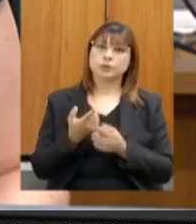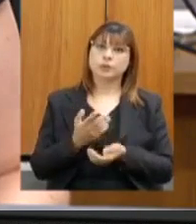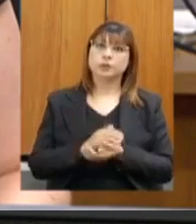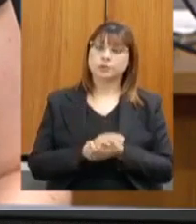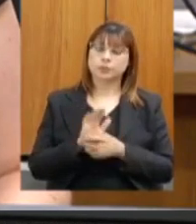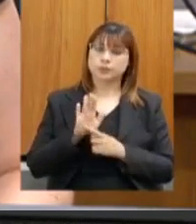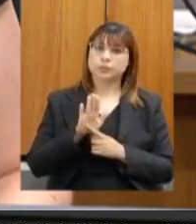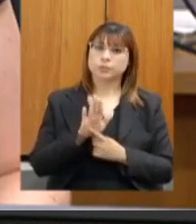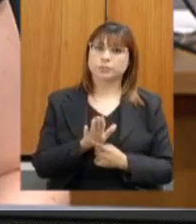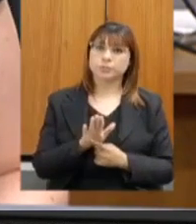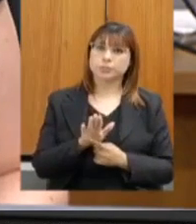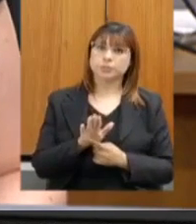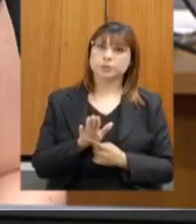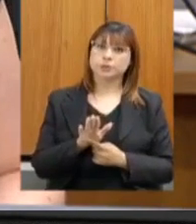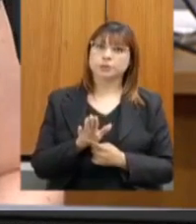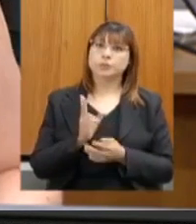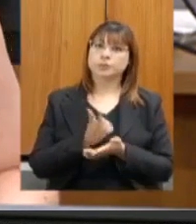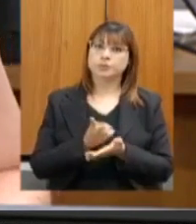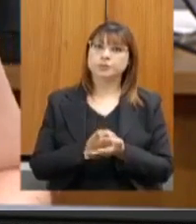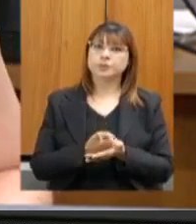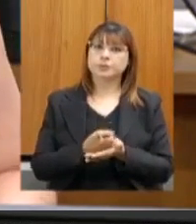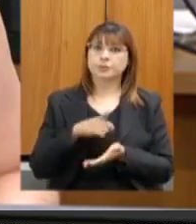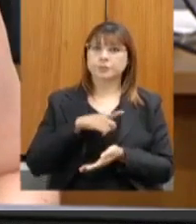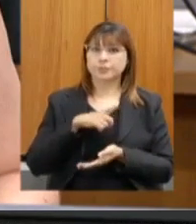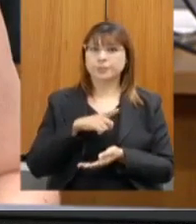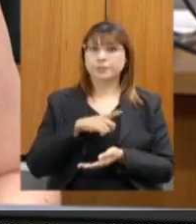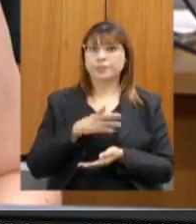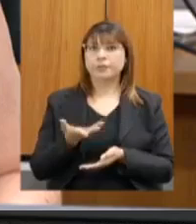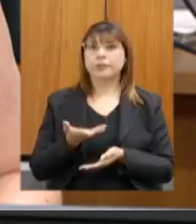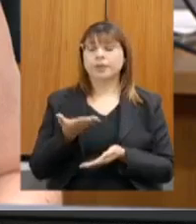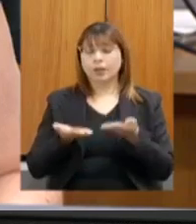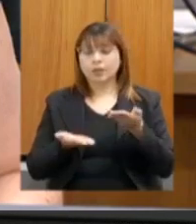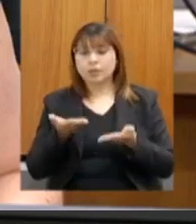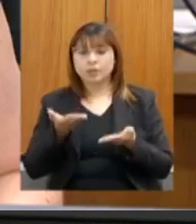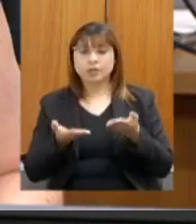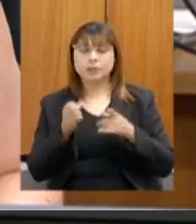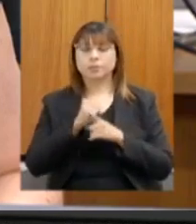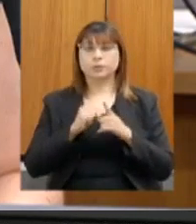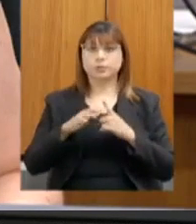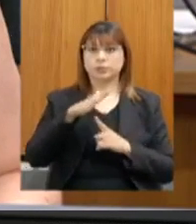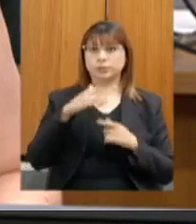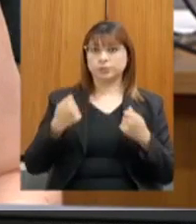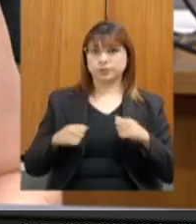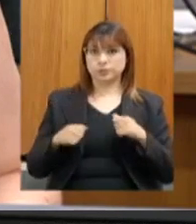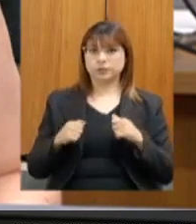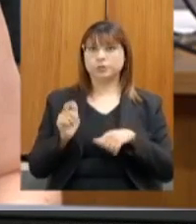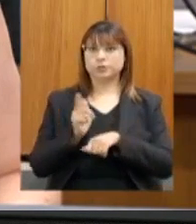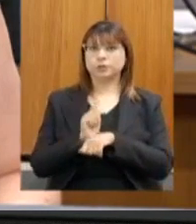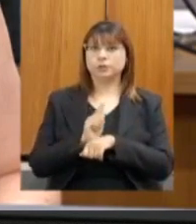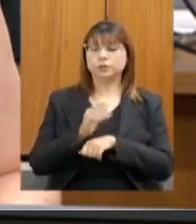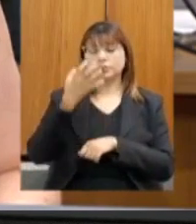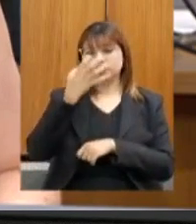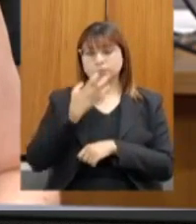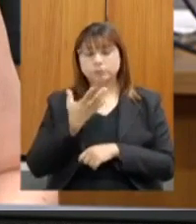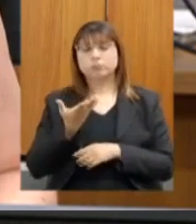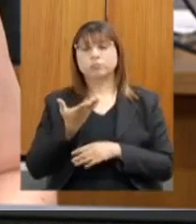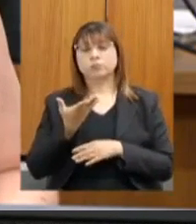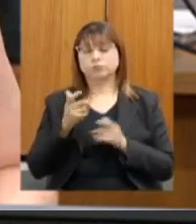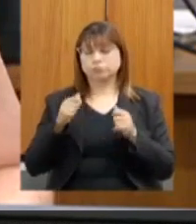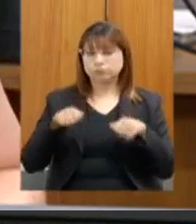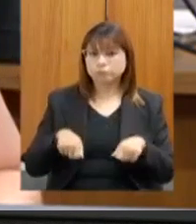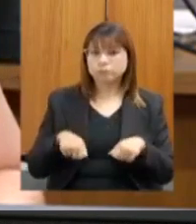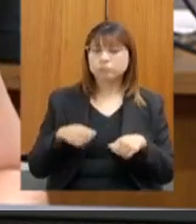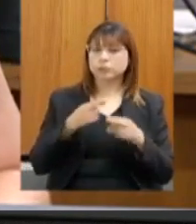alcançados de forma a atingir o equilíbrio que a nossa sociedade precisa. Uma gestão séria, competente, responsável, mas que